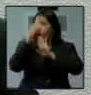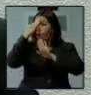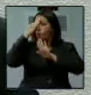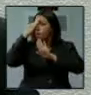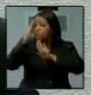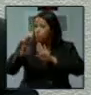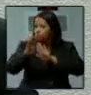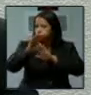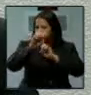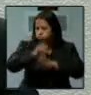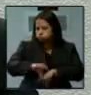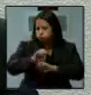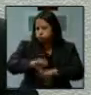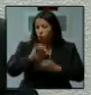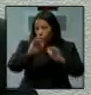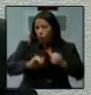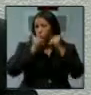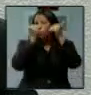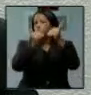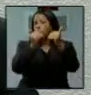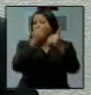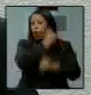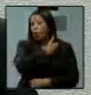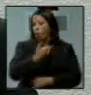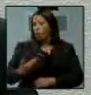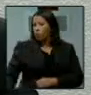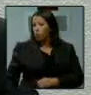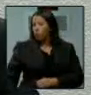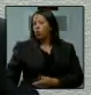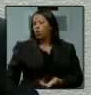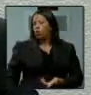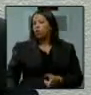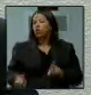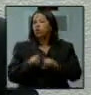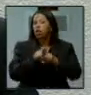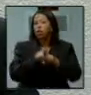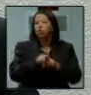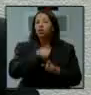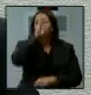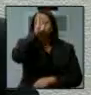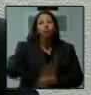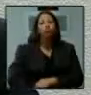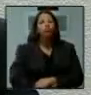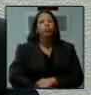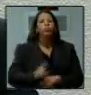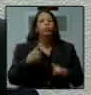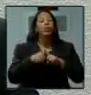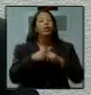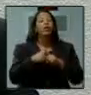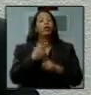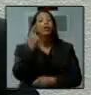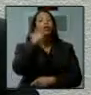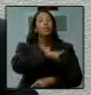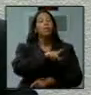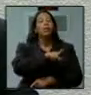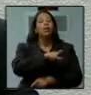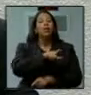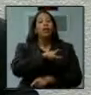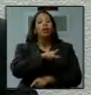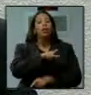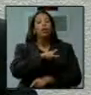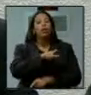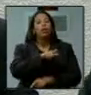público gratuito o disposto no artigo 242 da Constituição que autorizava que as fundações educacionais